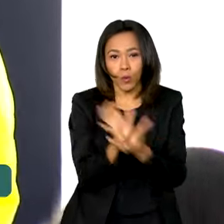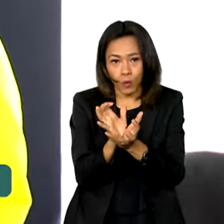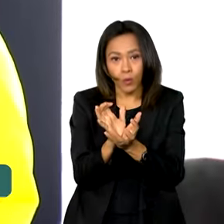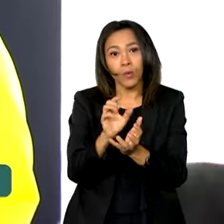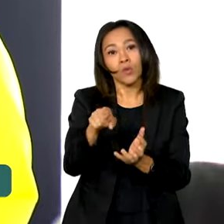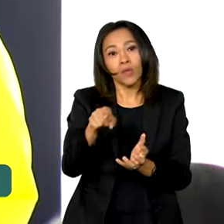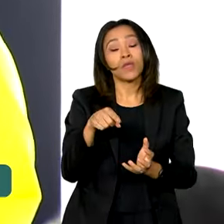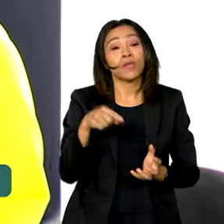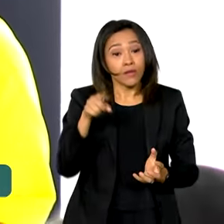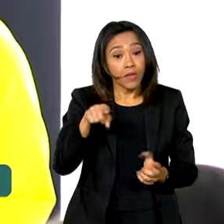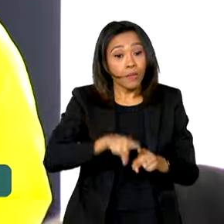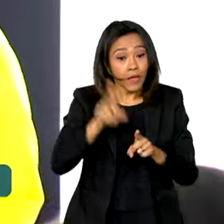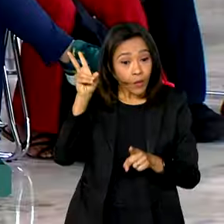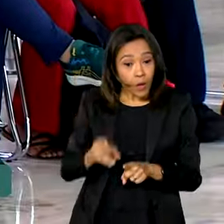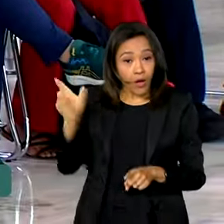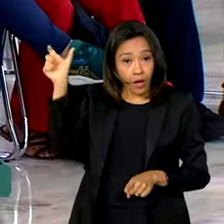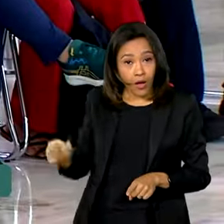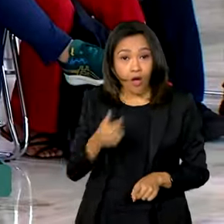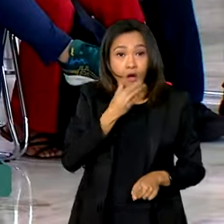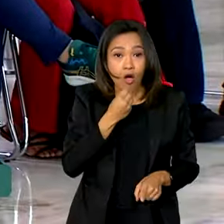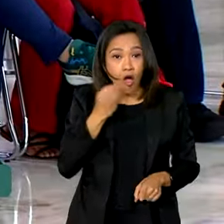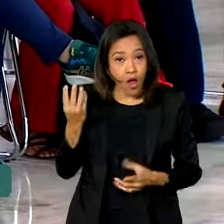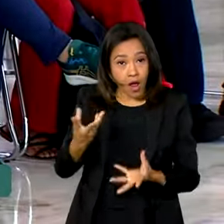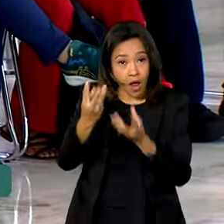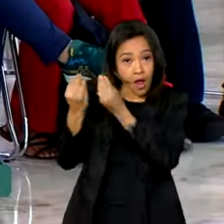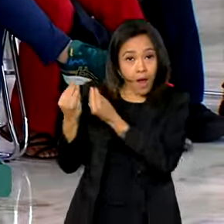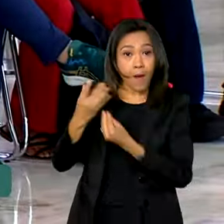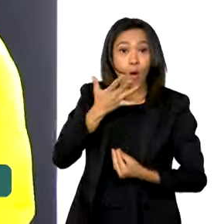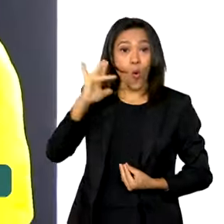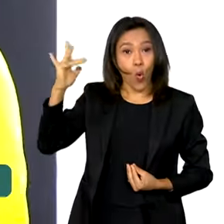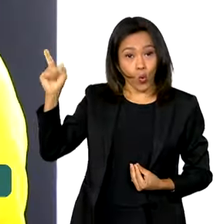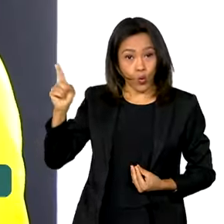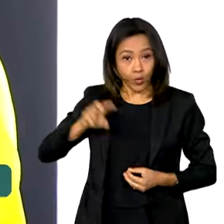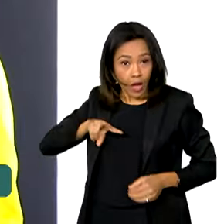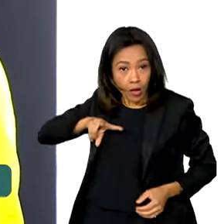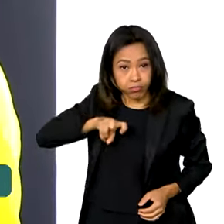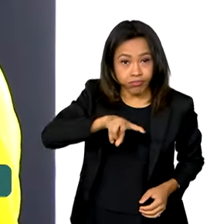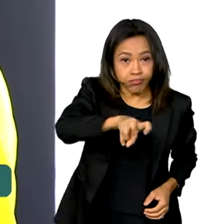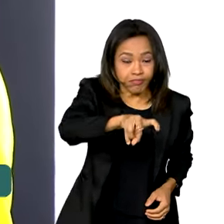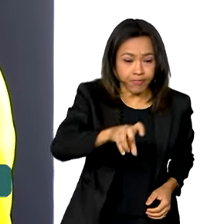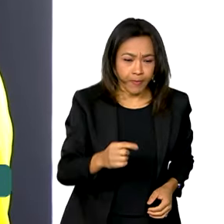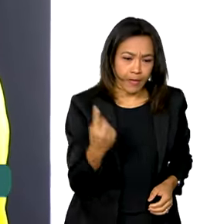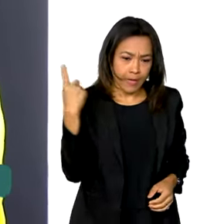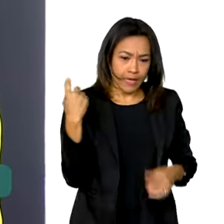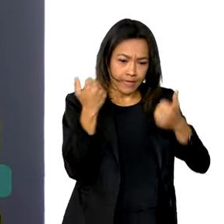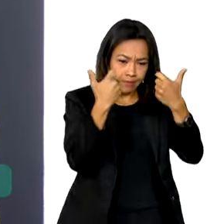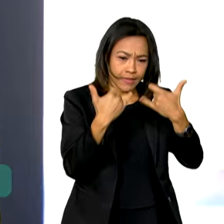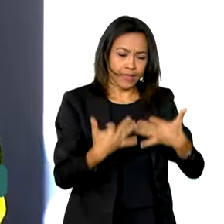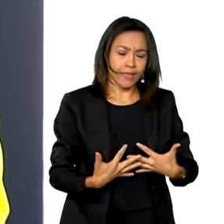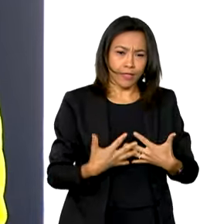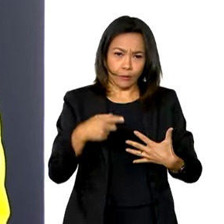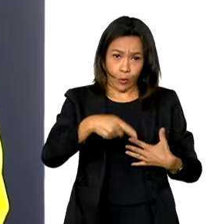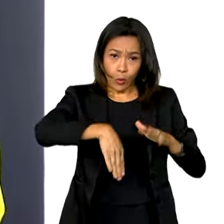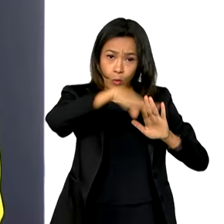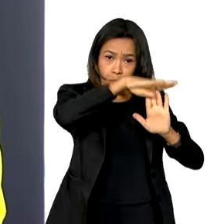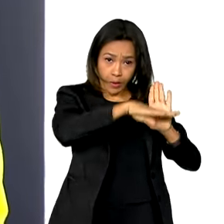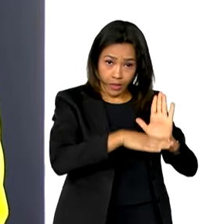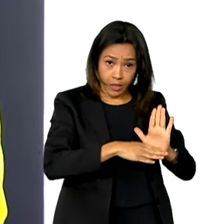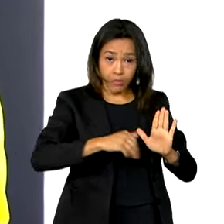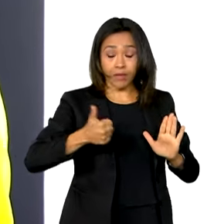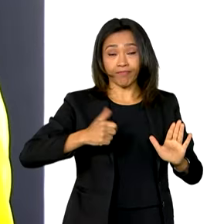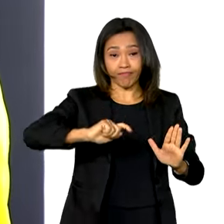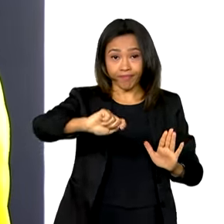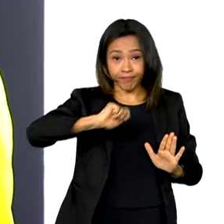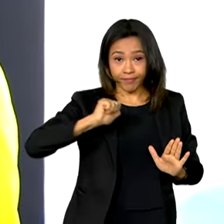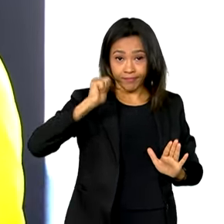fundamental para o Petrúcio, medalha de ouro no atletismo. O programa Bolsa Atleta, que faz